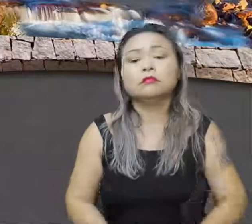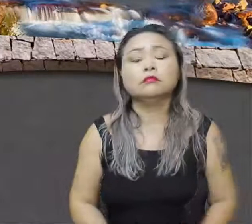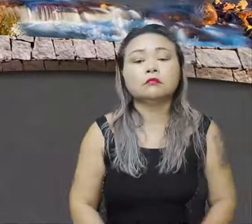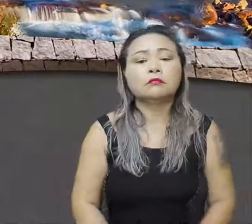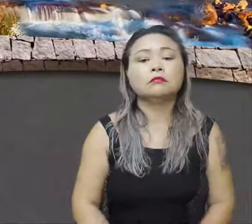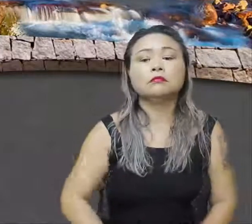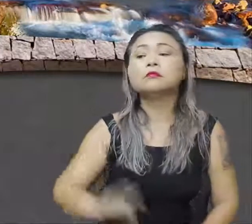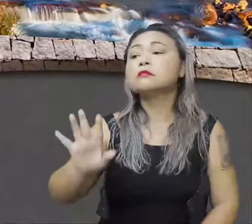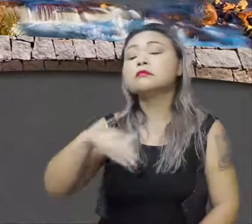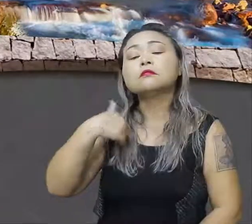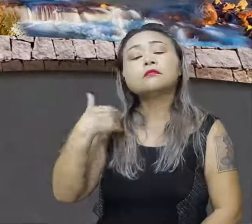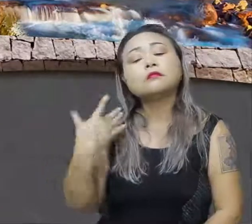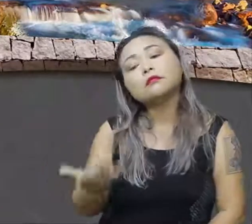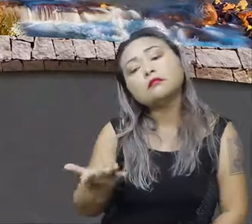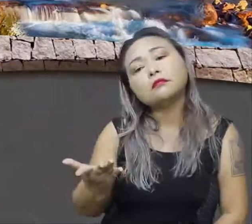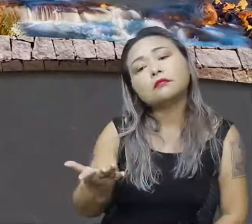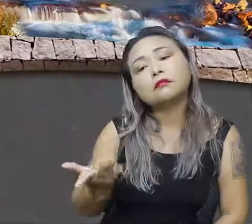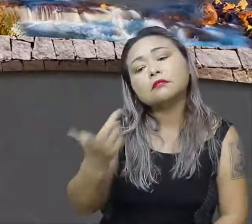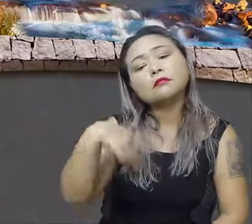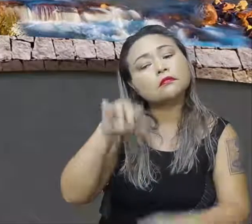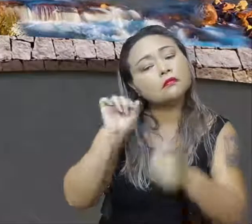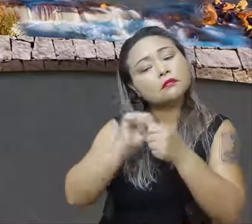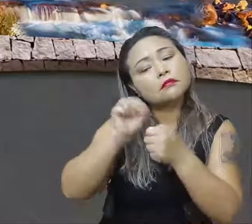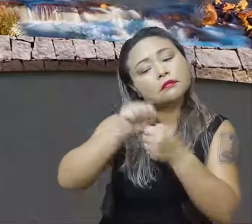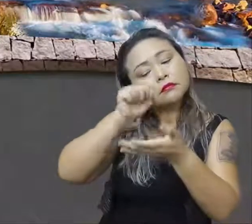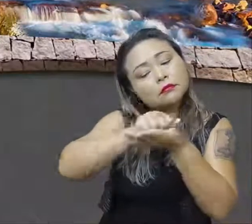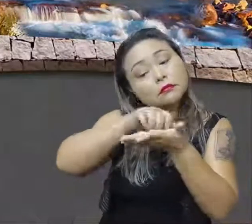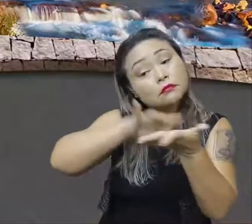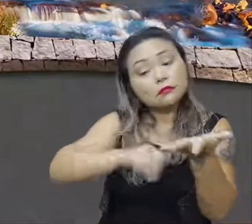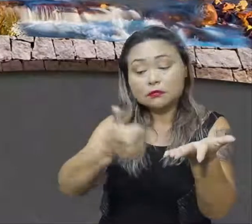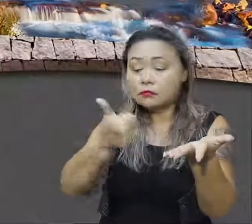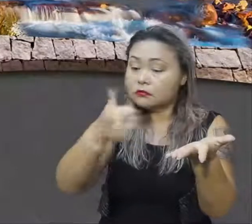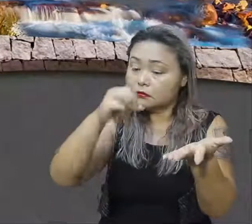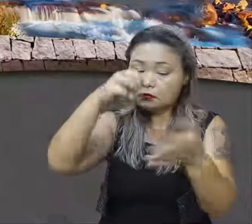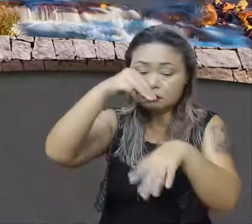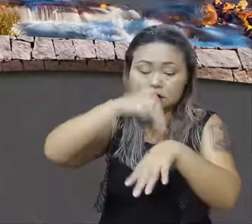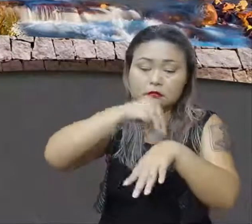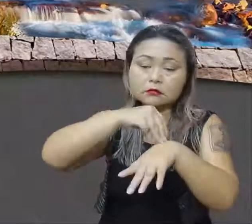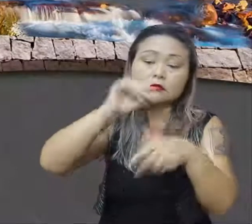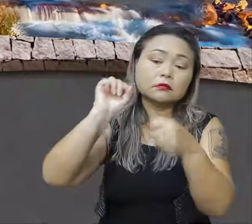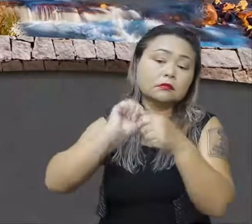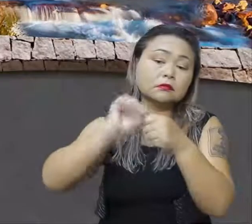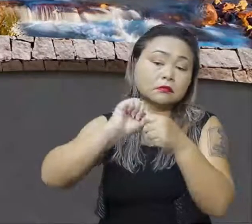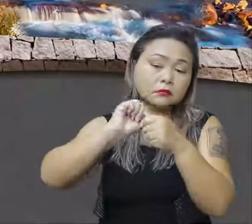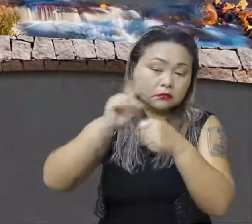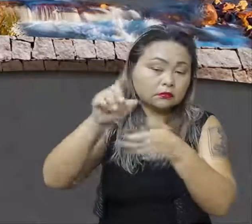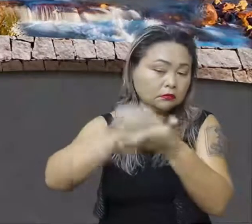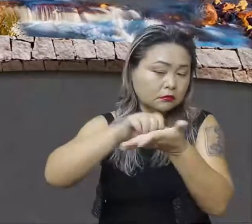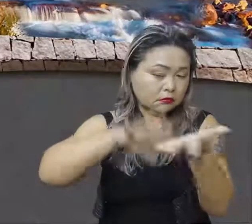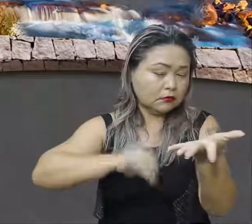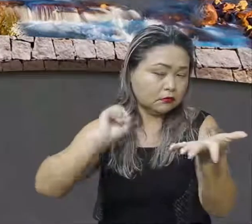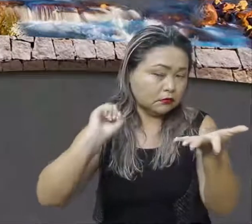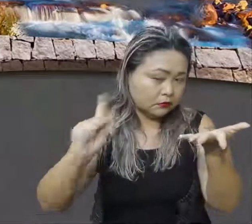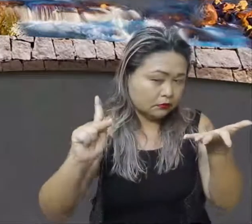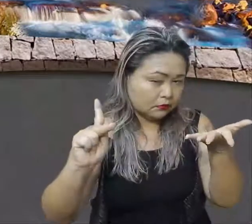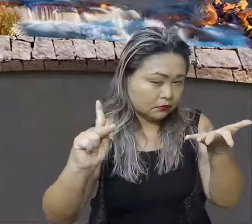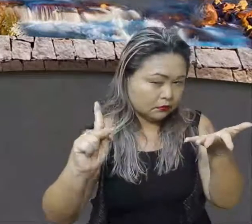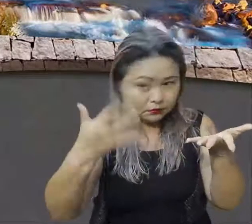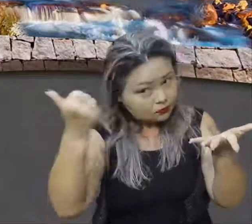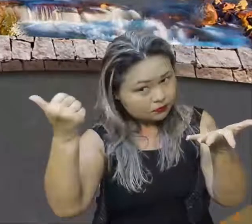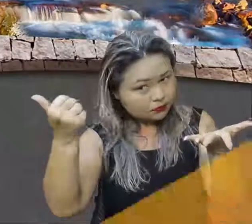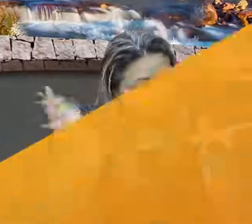E aí, claro, eu vou deixar vocês fazendo aí a atividade dez minutos para fazer a atividade de vocês, ok? Vamos lá!